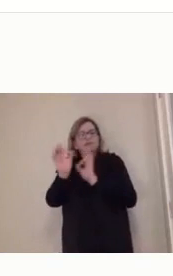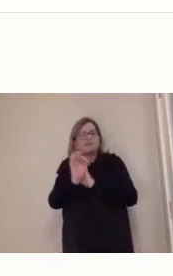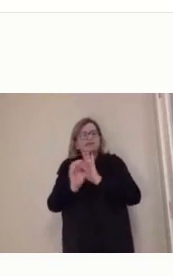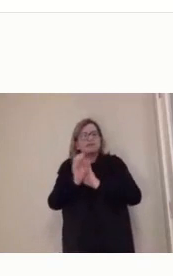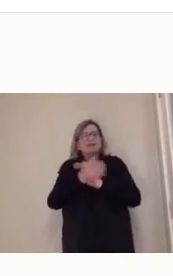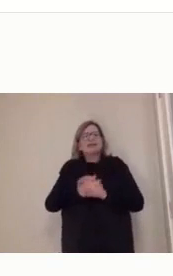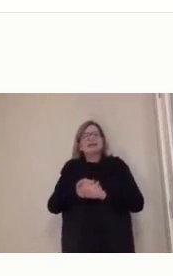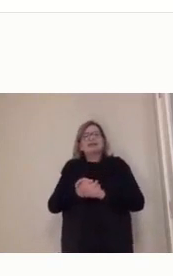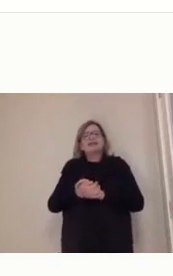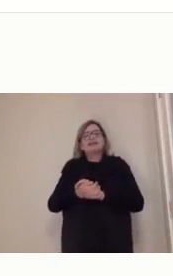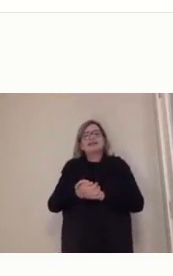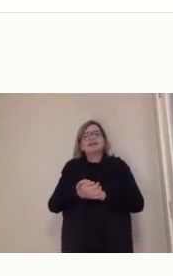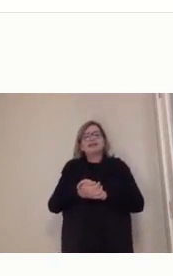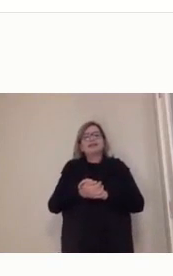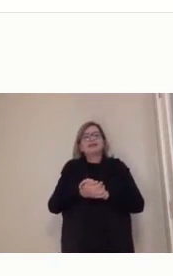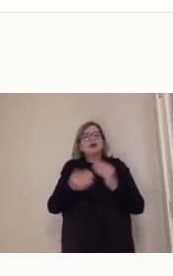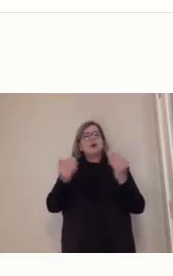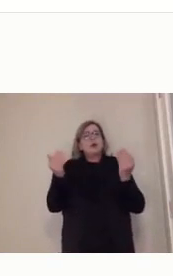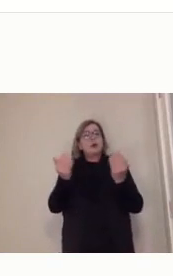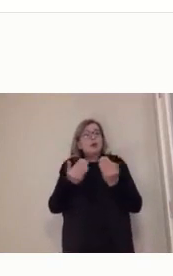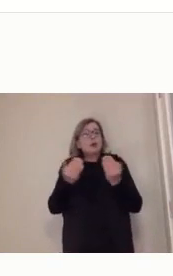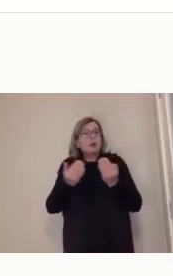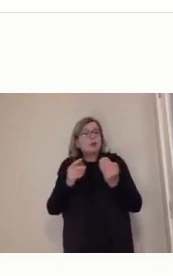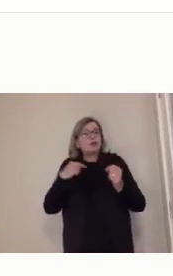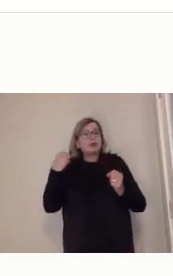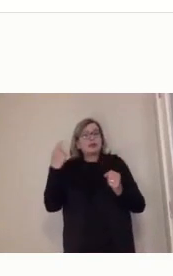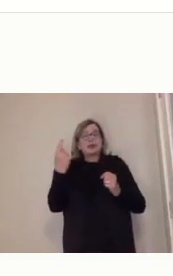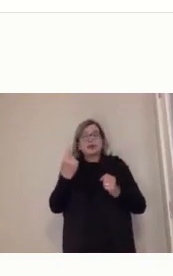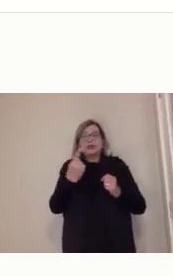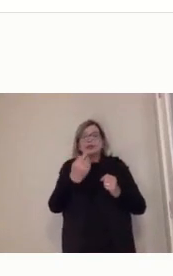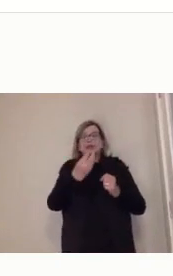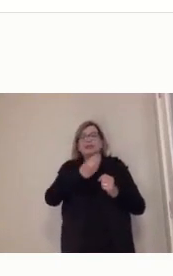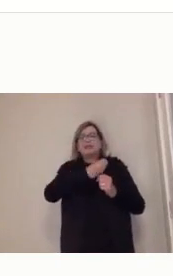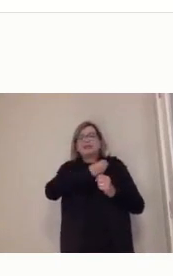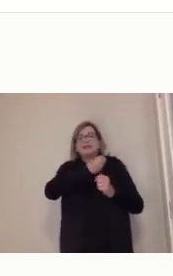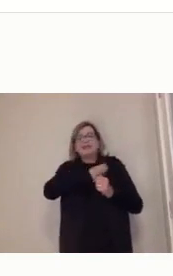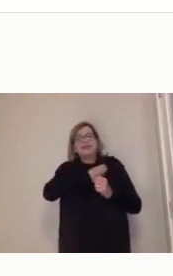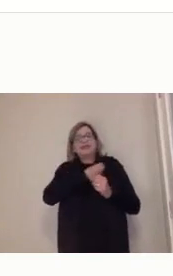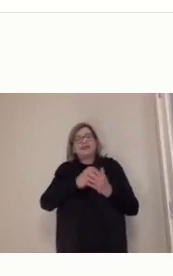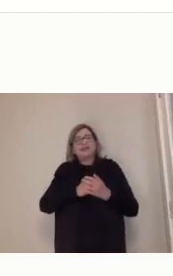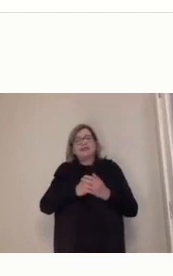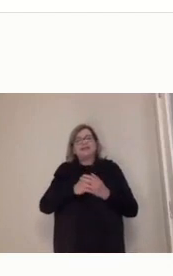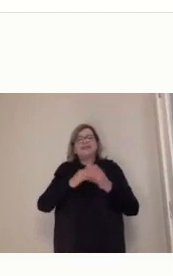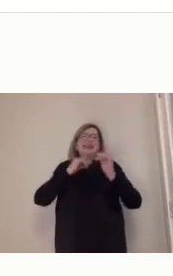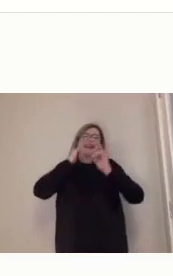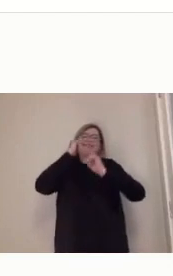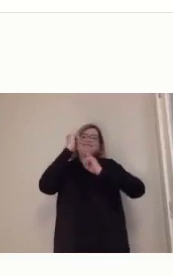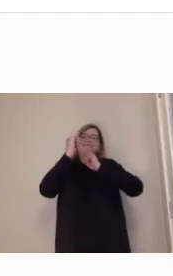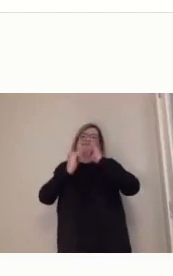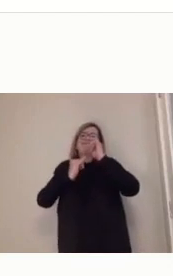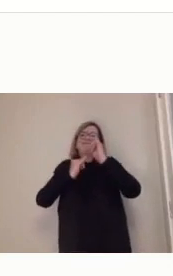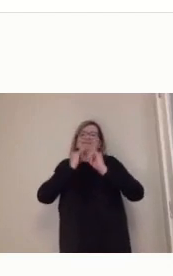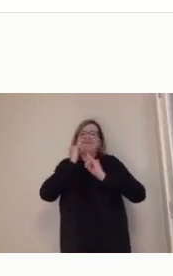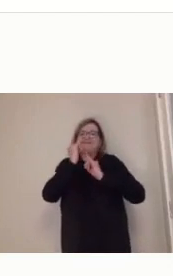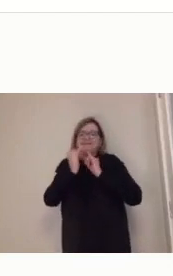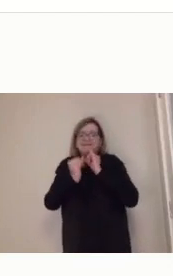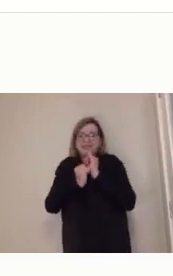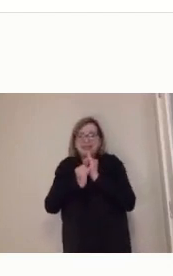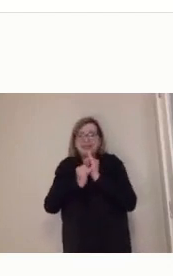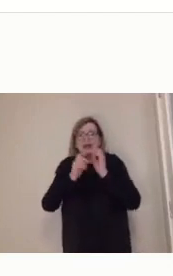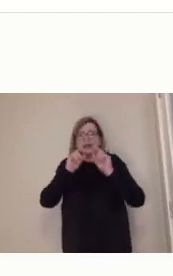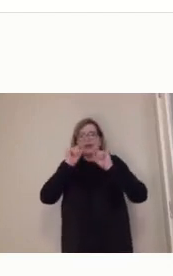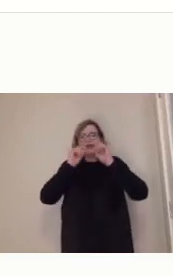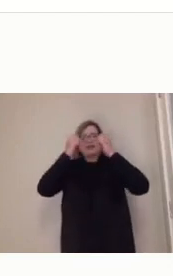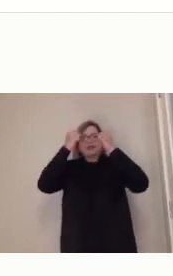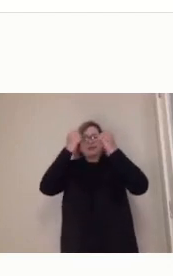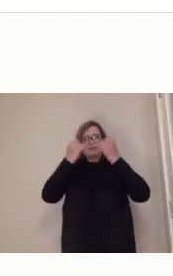aqui, que a gente está trabalhando, a gente está trabalhando dentro de um... que a gente chama de RNP, que é um sistema de